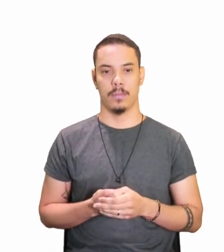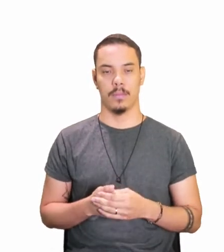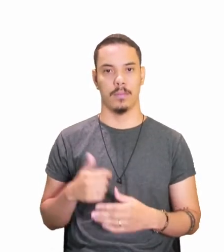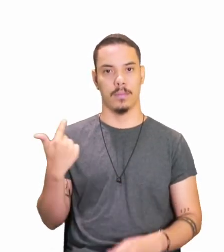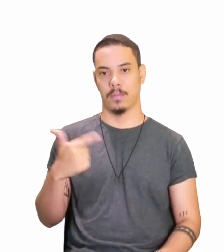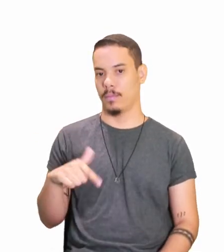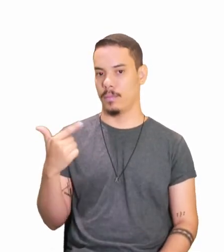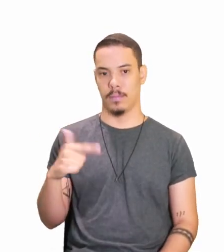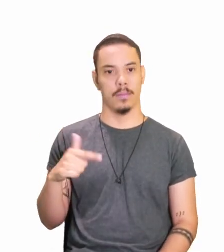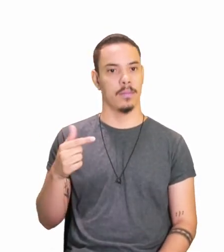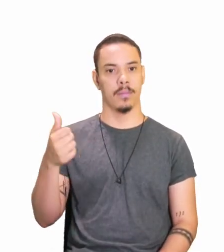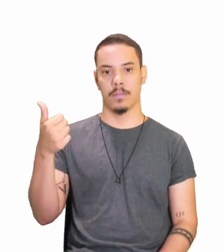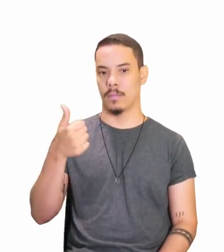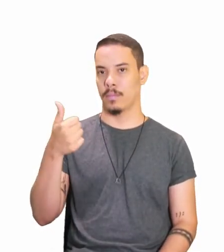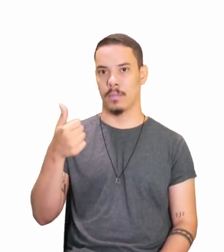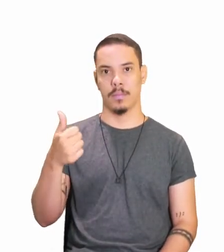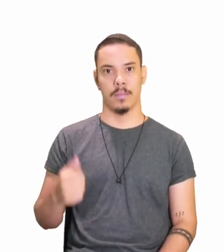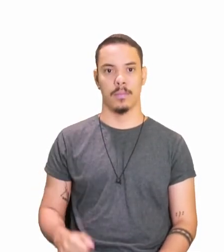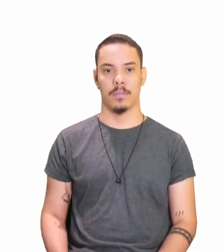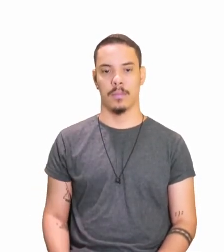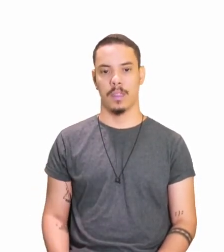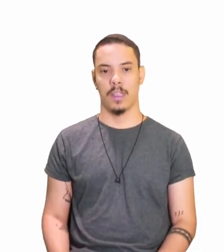a primeira pessoa,